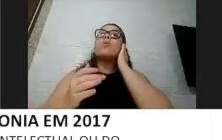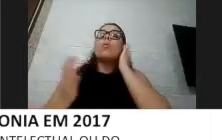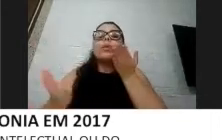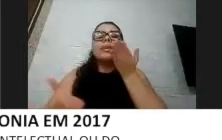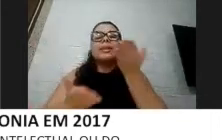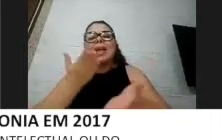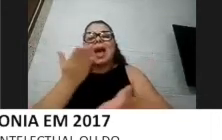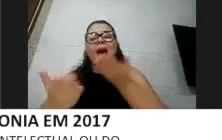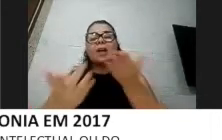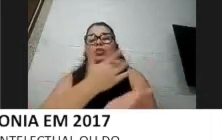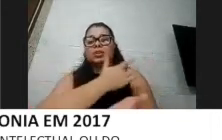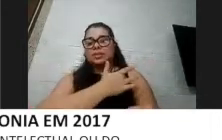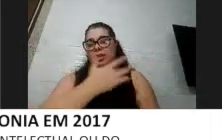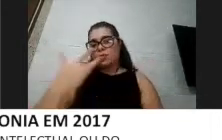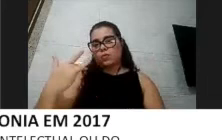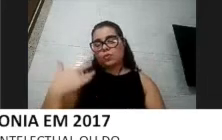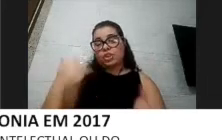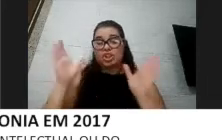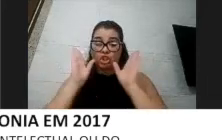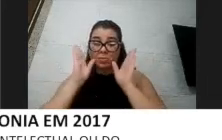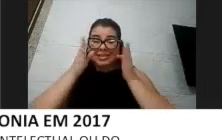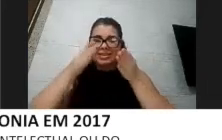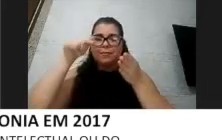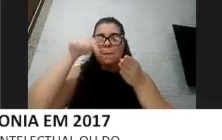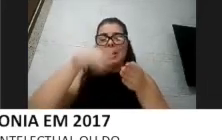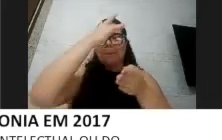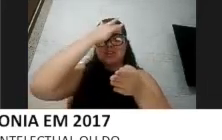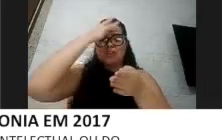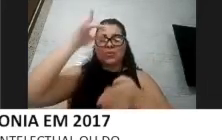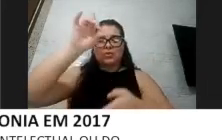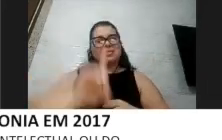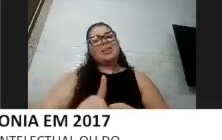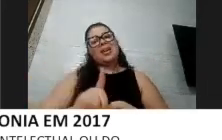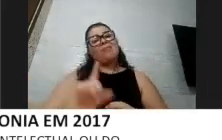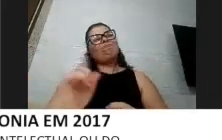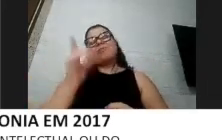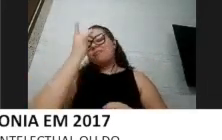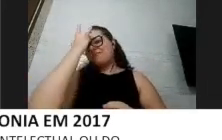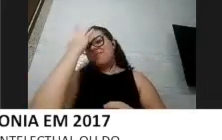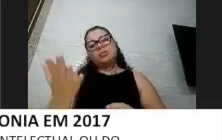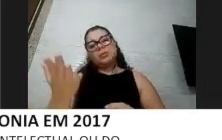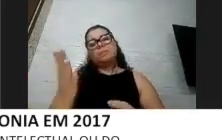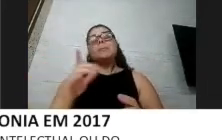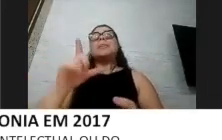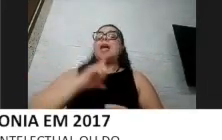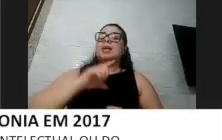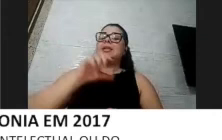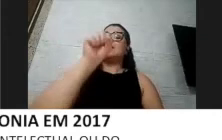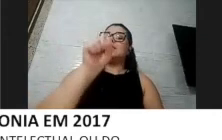pessoas com deficiência não é tão fácil. A gente tem o SUS que é um ótimo